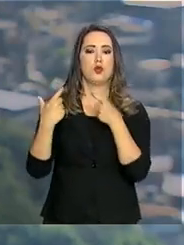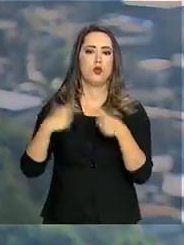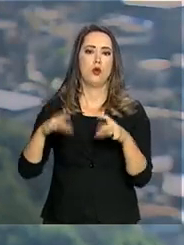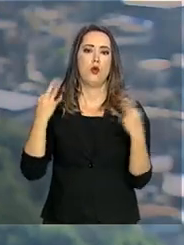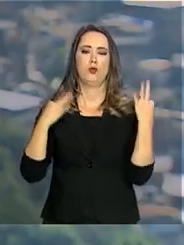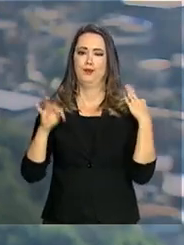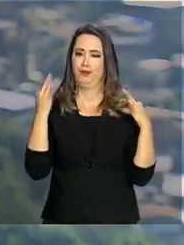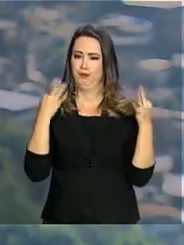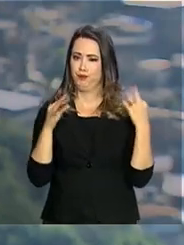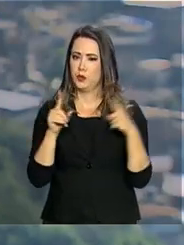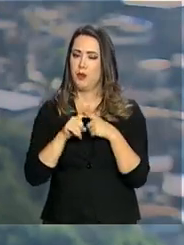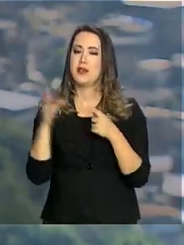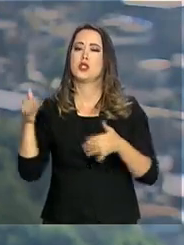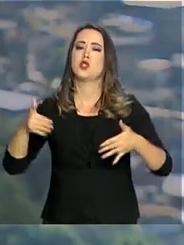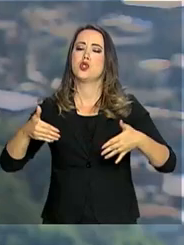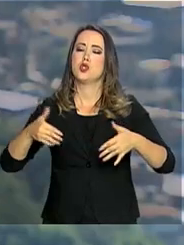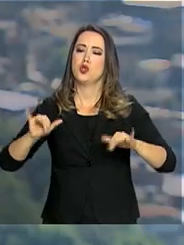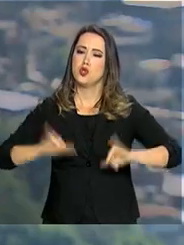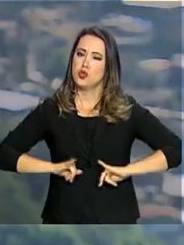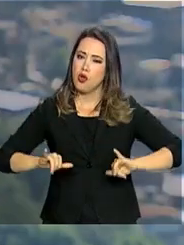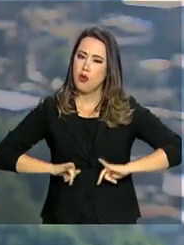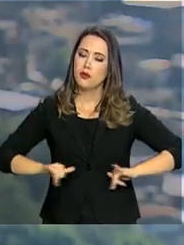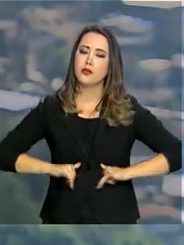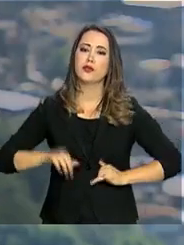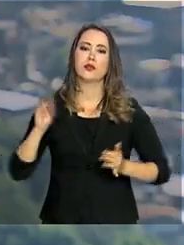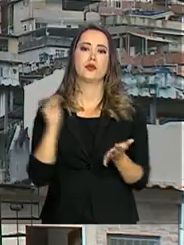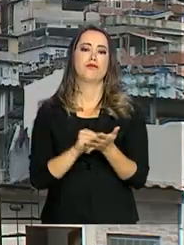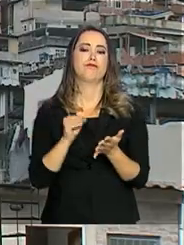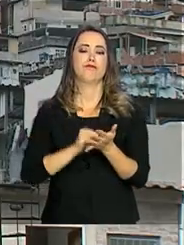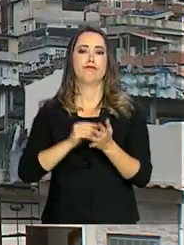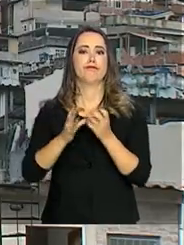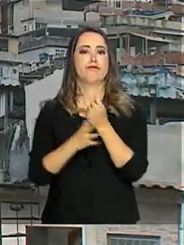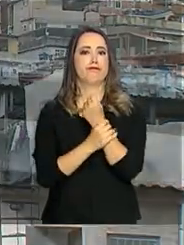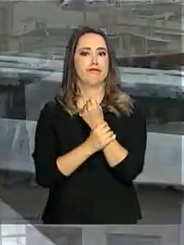mas que sofrem, como ninguém, a insegurança da cidade.